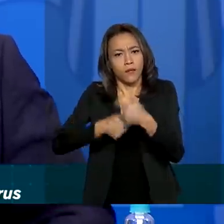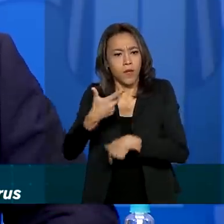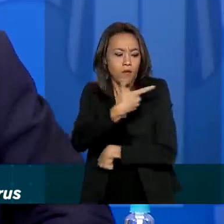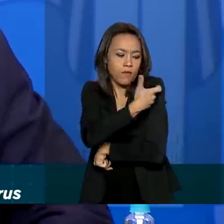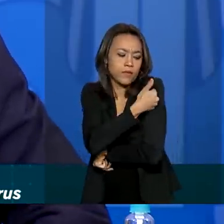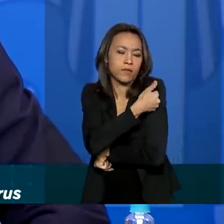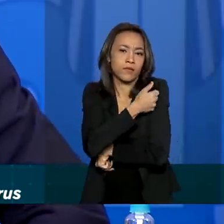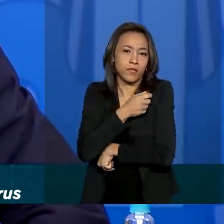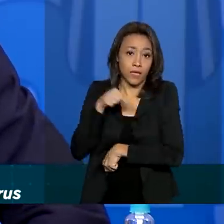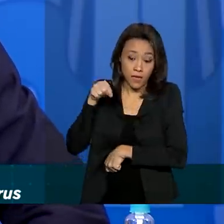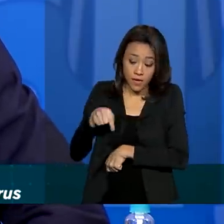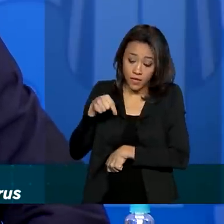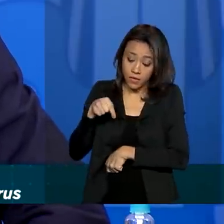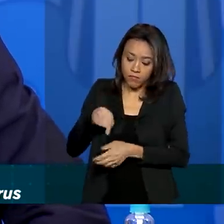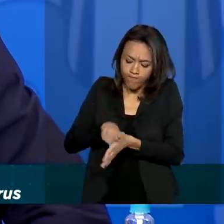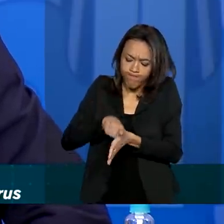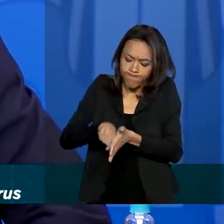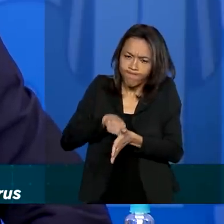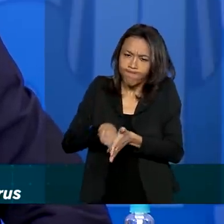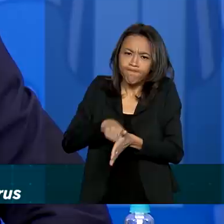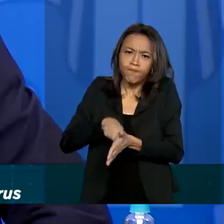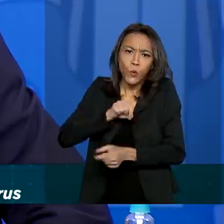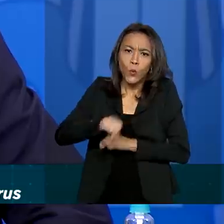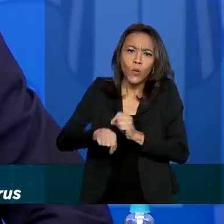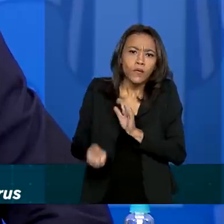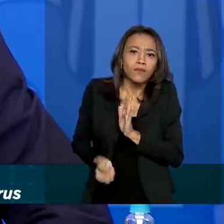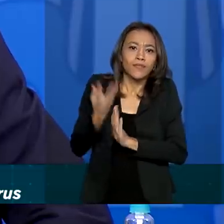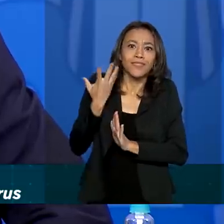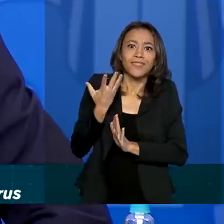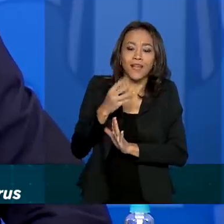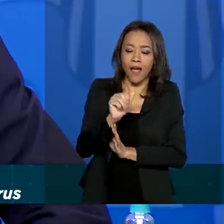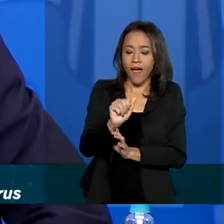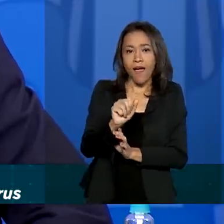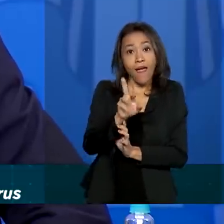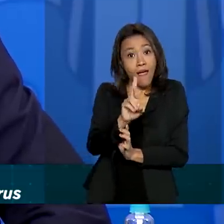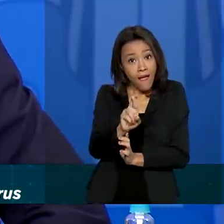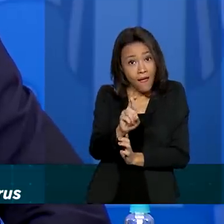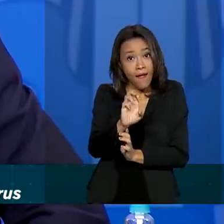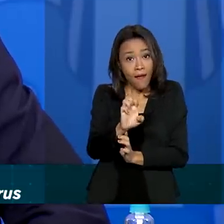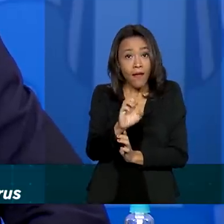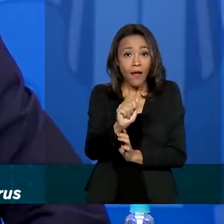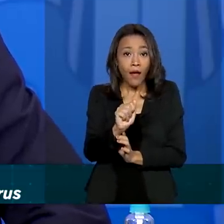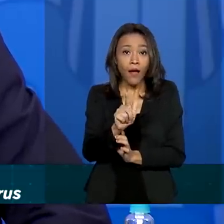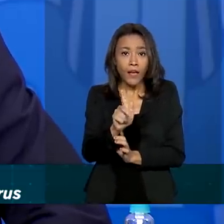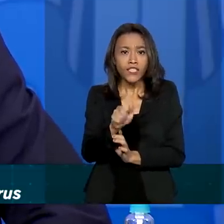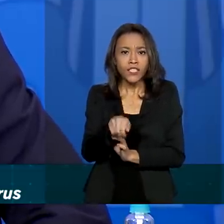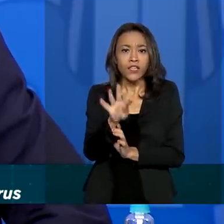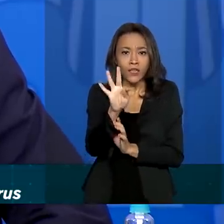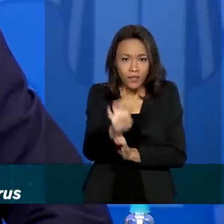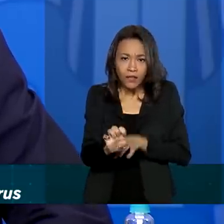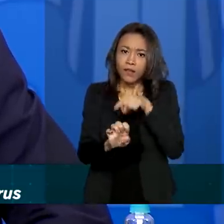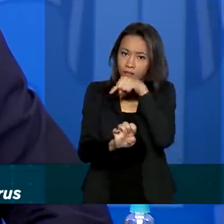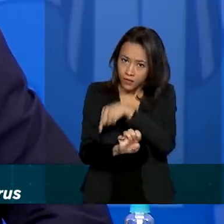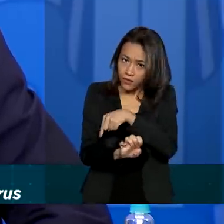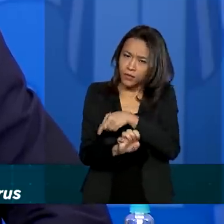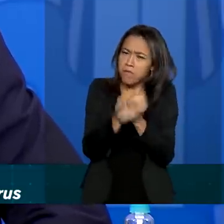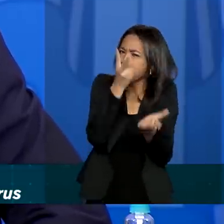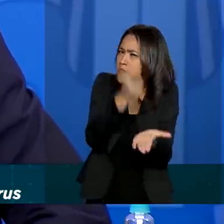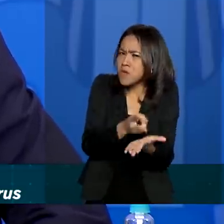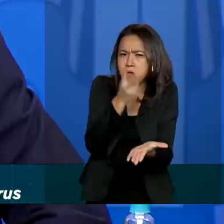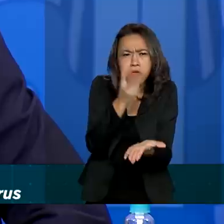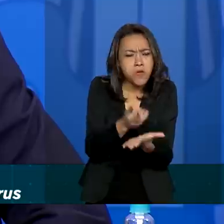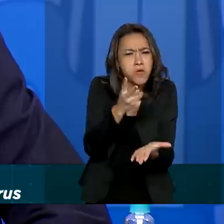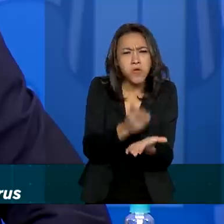desenvolveram nessa unidade um reagente nacional que tem exatamente a mesma performance dos reagentes